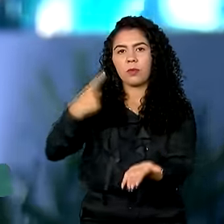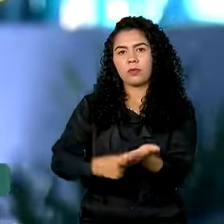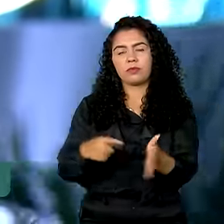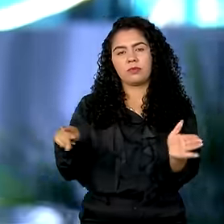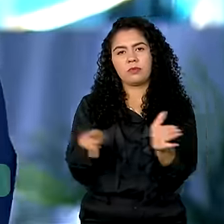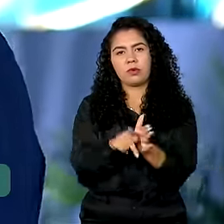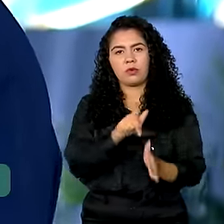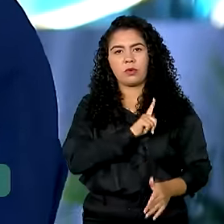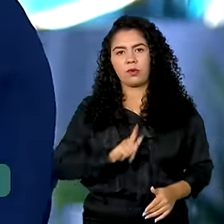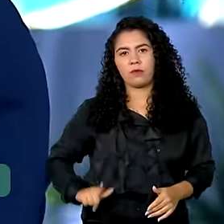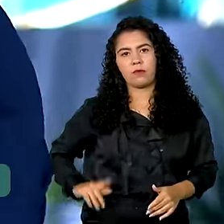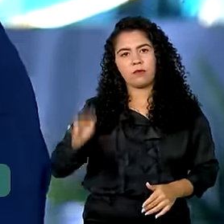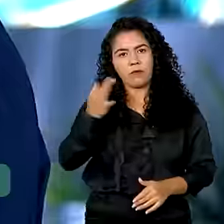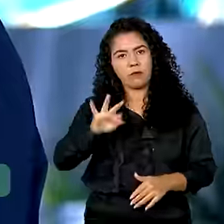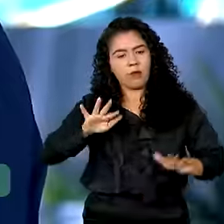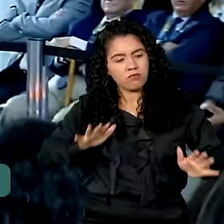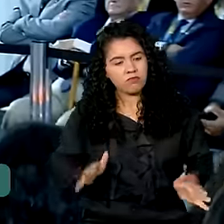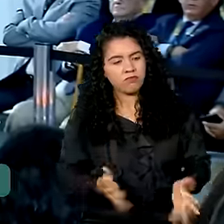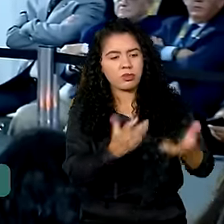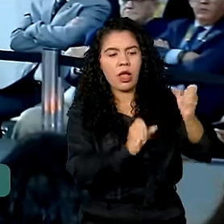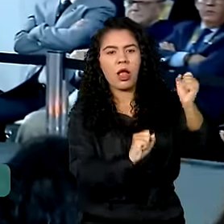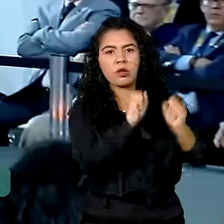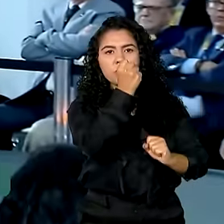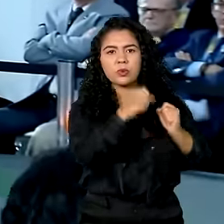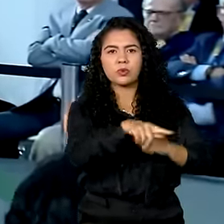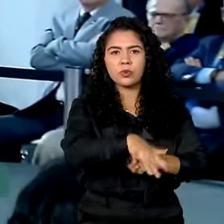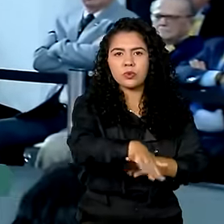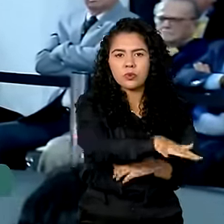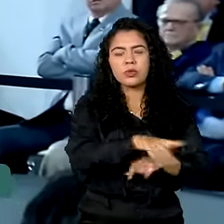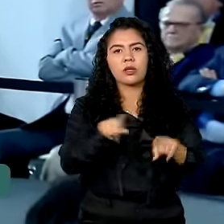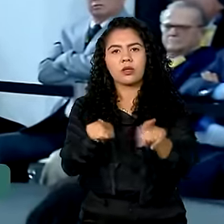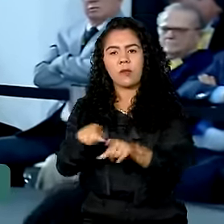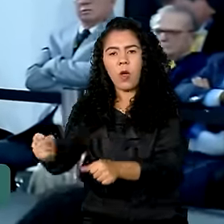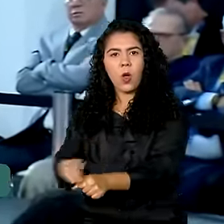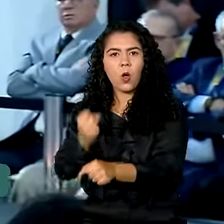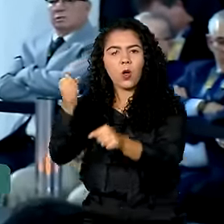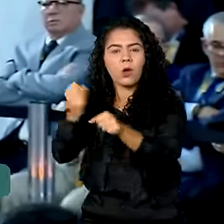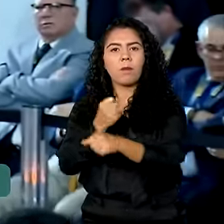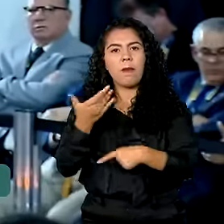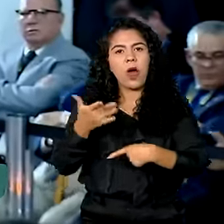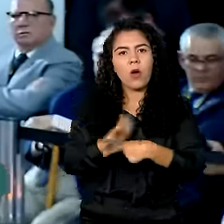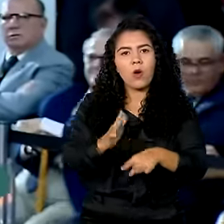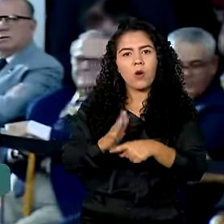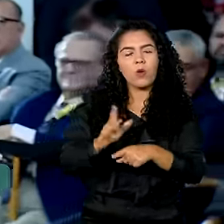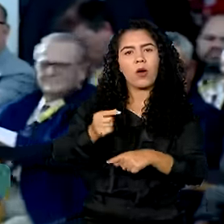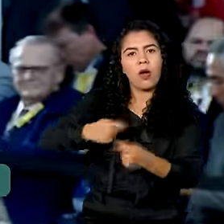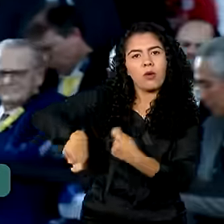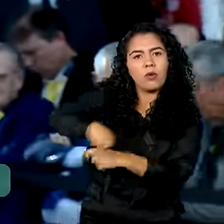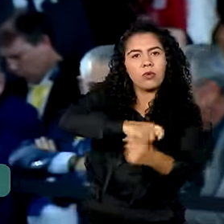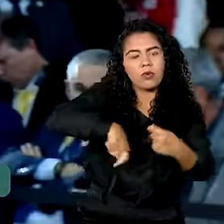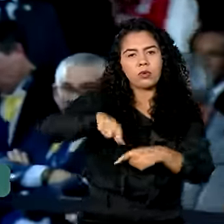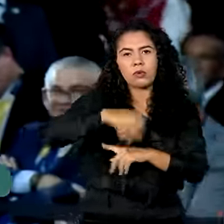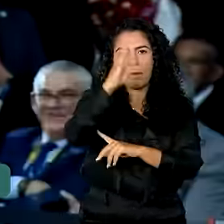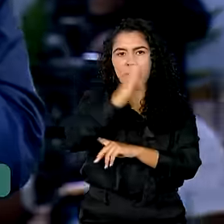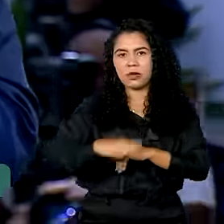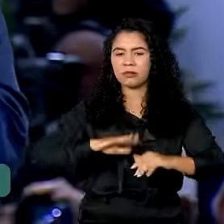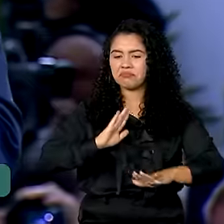fortalecer a indústria da construção, contribuindo para o desenvolvimento econômico e social do país.